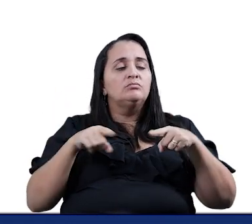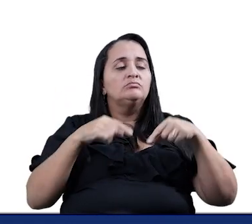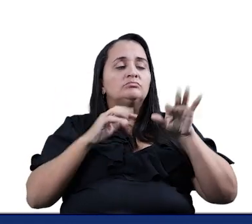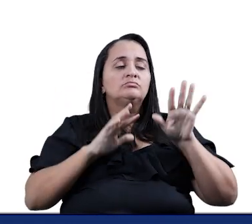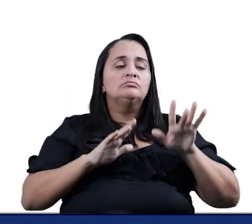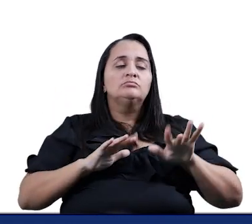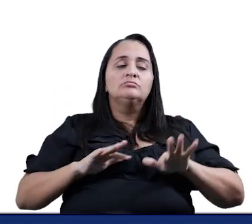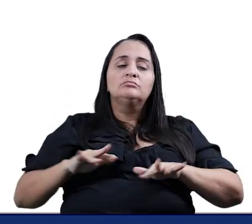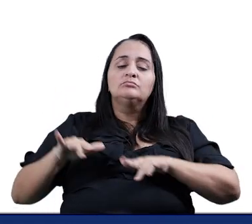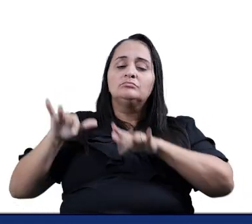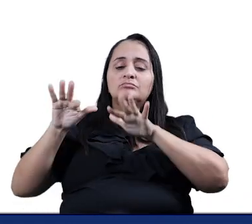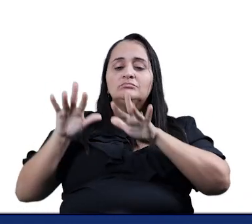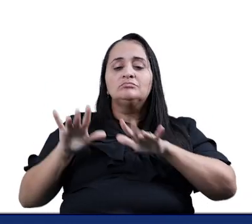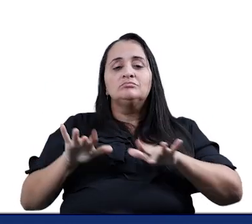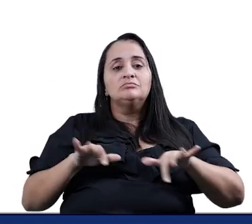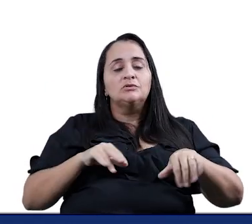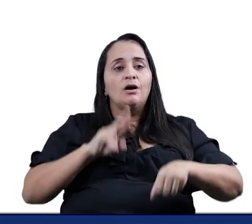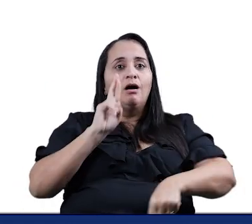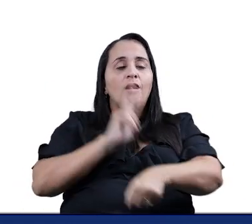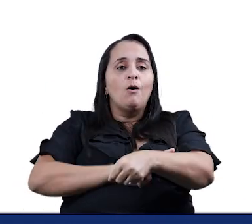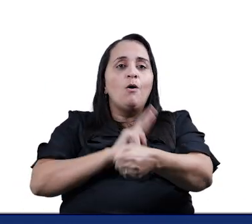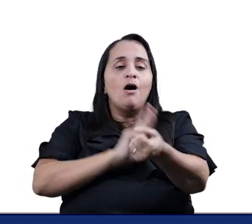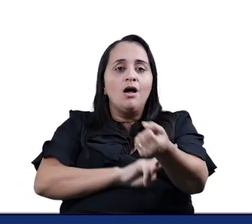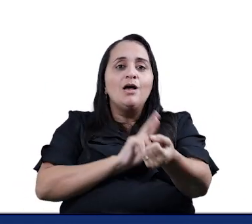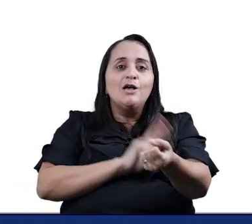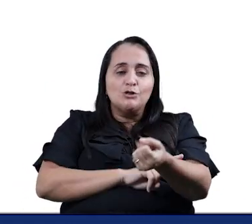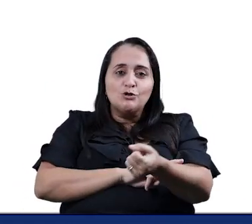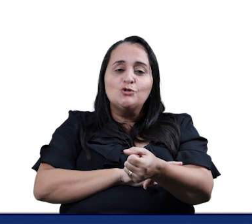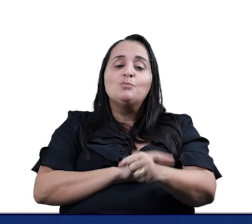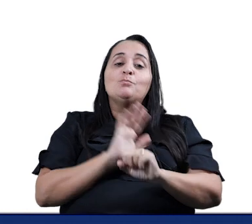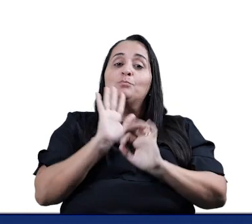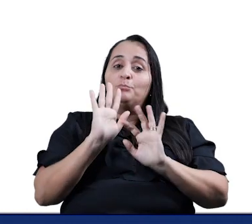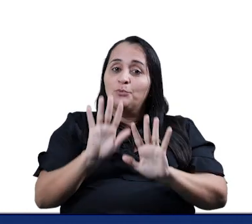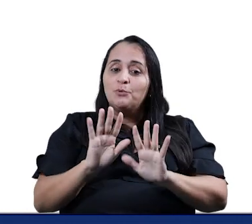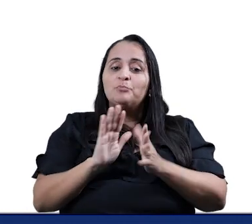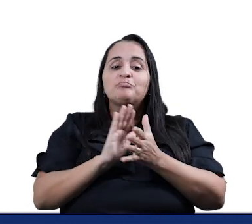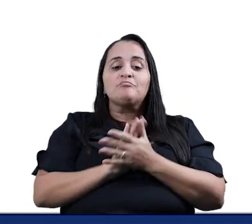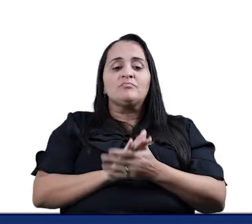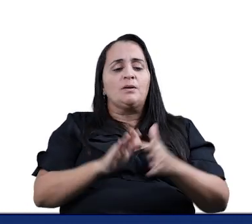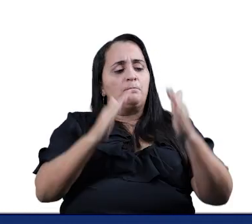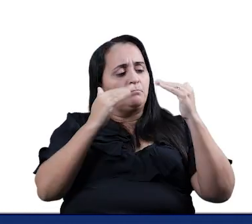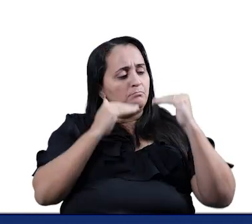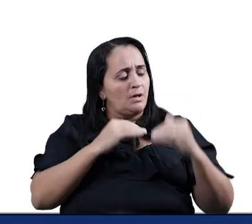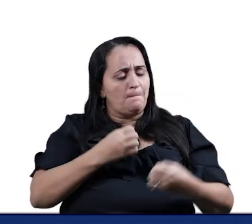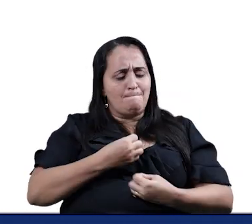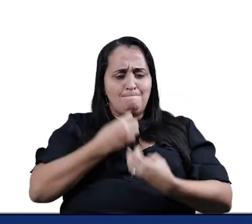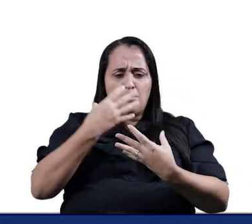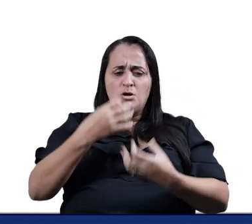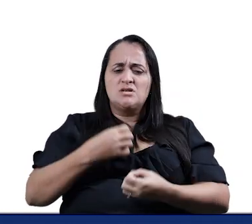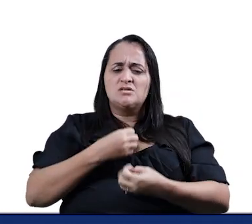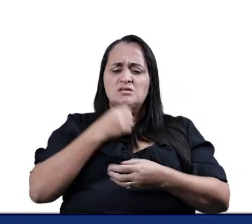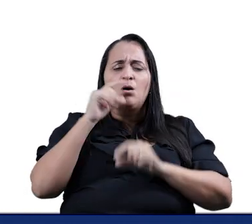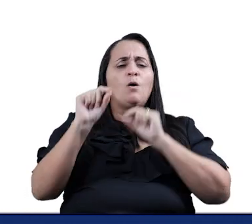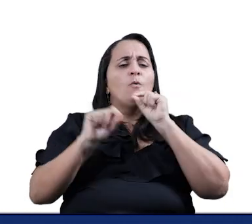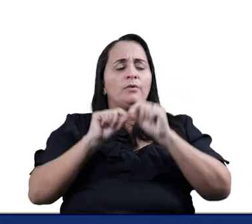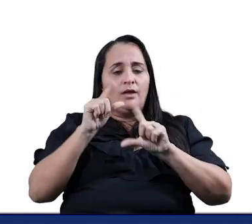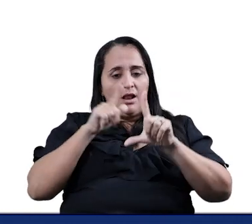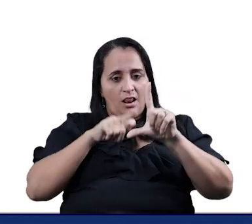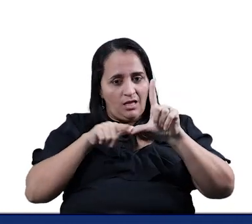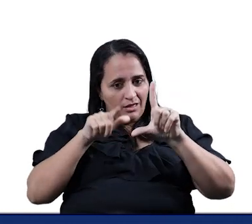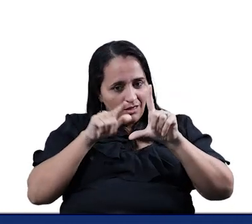E na música tem a poesia. O que é a poesia da música? A letra e o que se diz na canção,